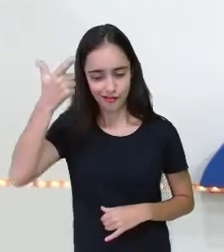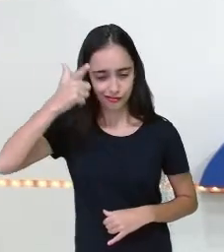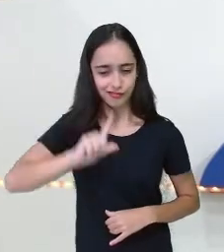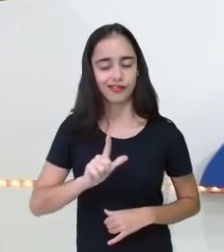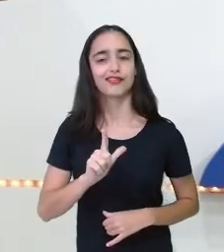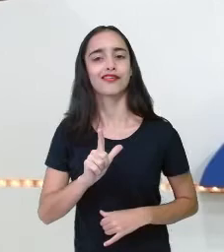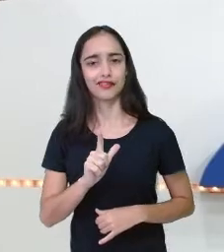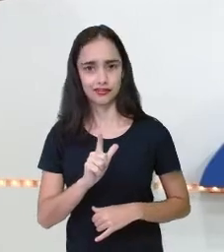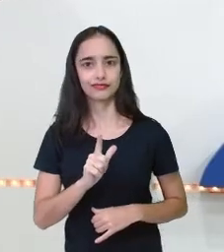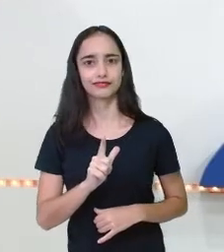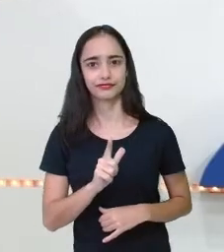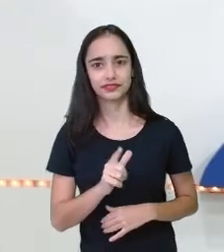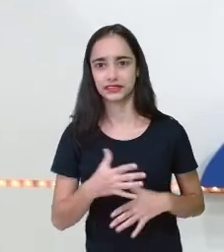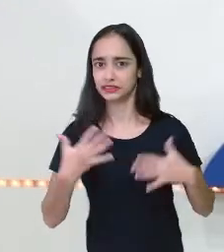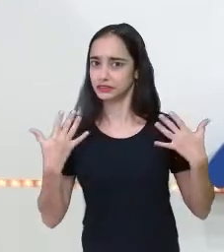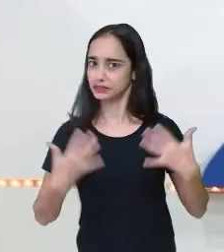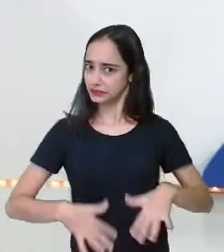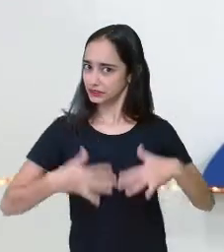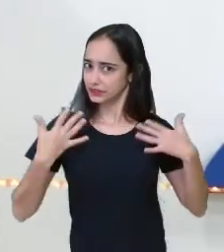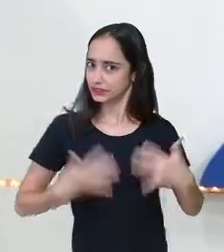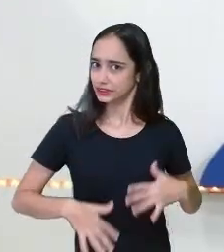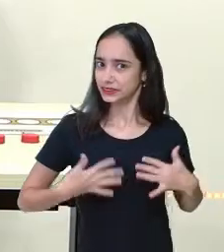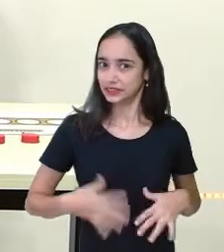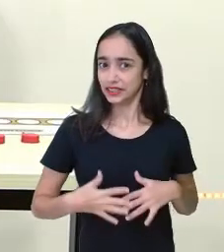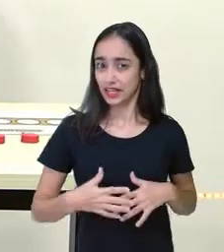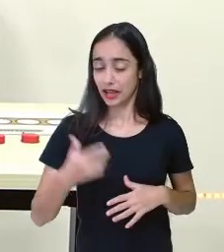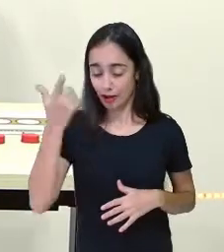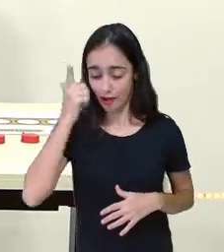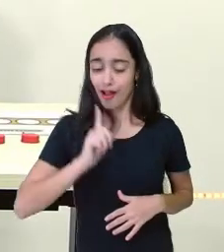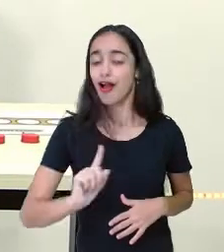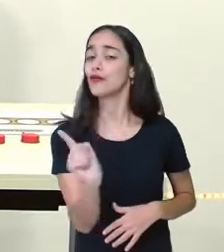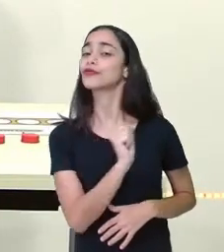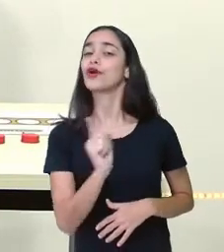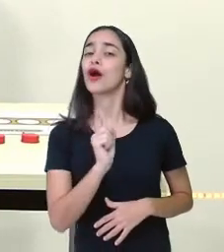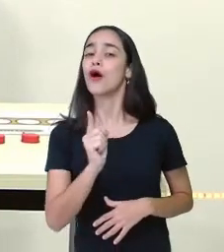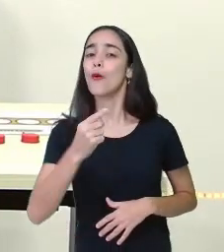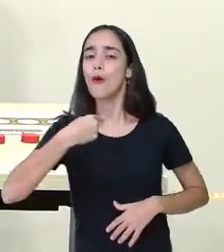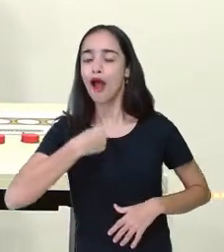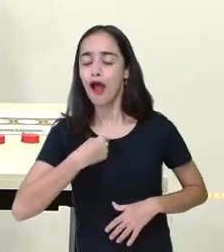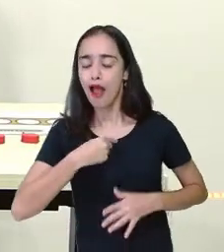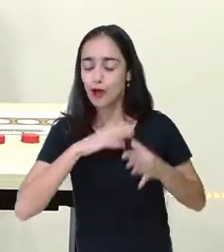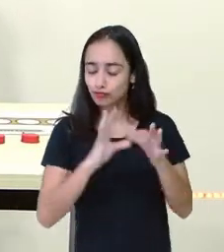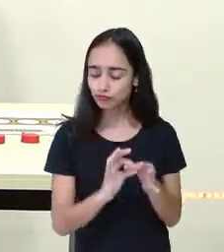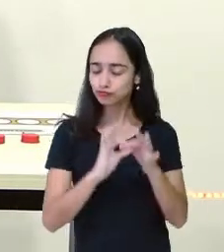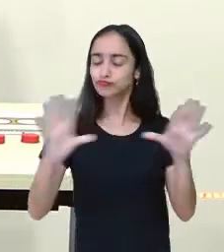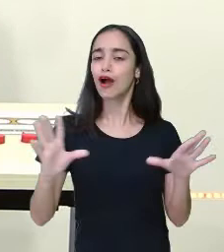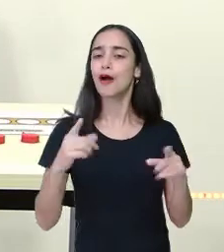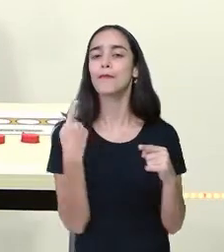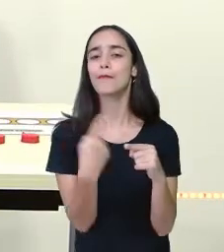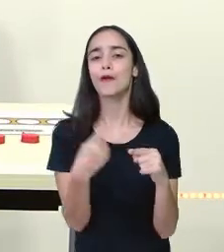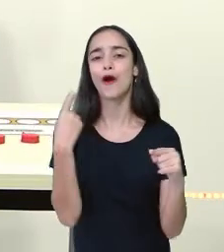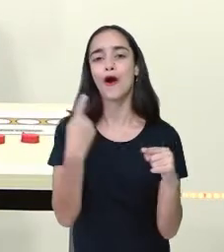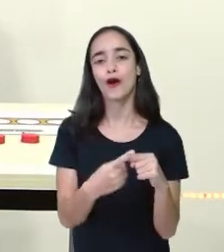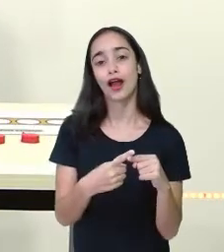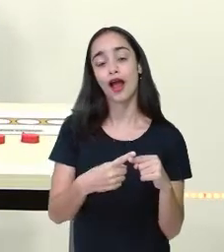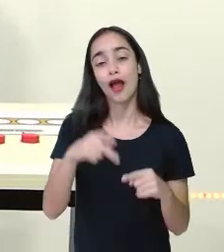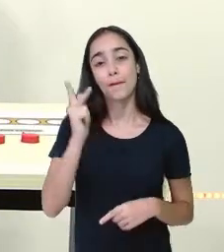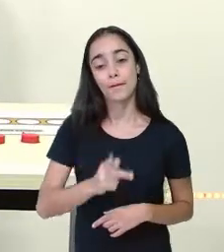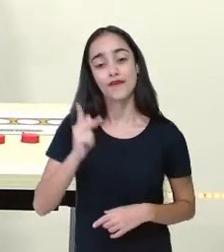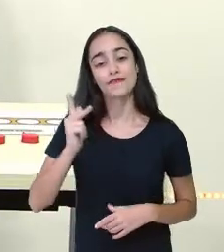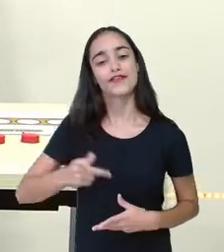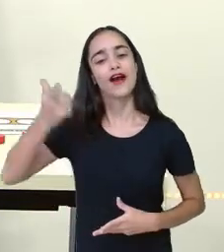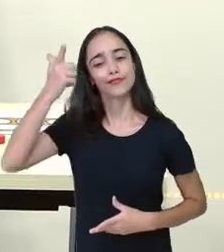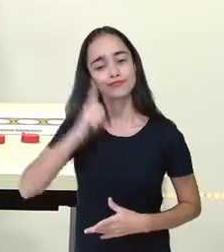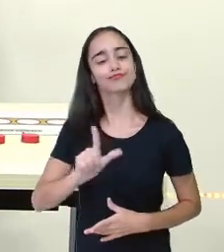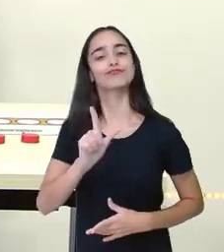Josi ganhou não, né? Eu permiti que a professora Cátia ganha se é